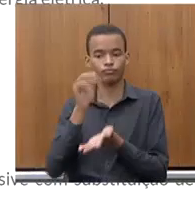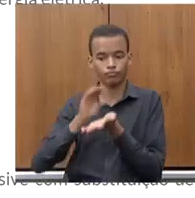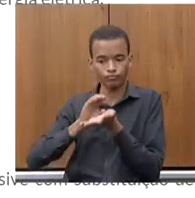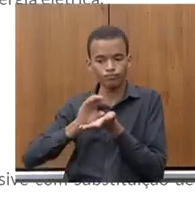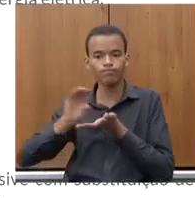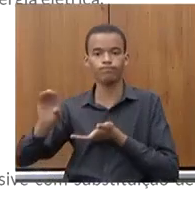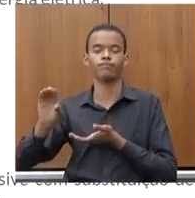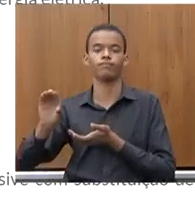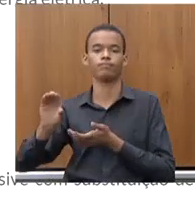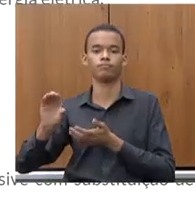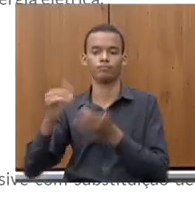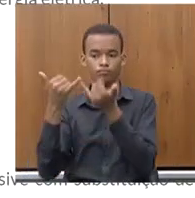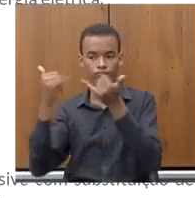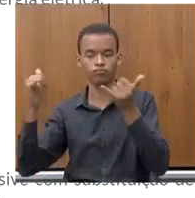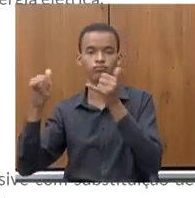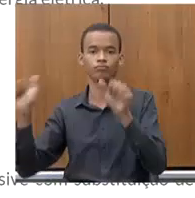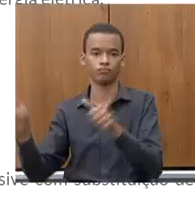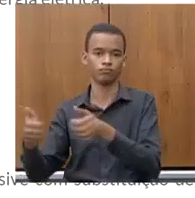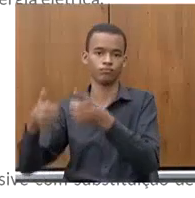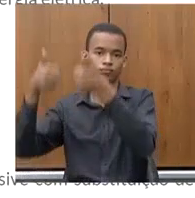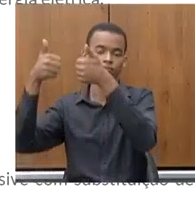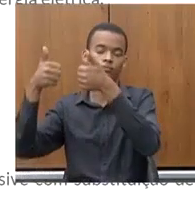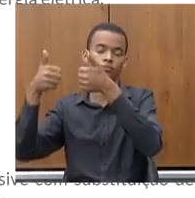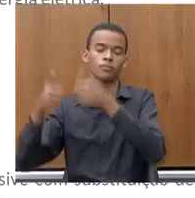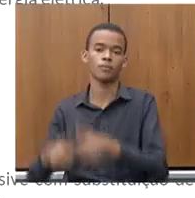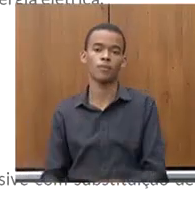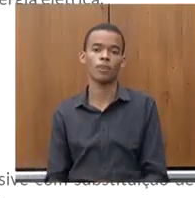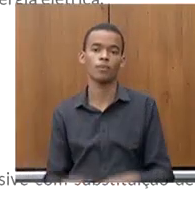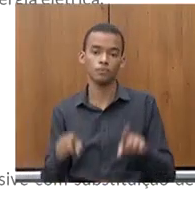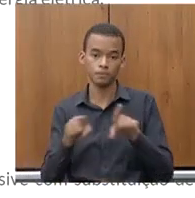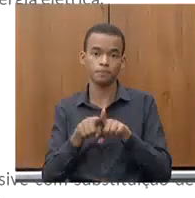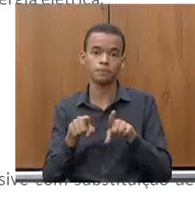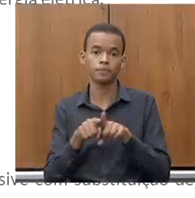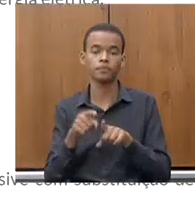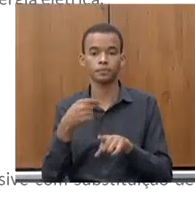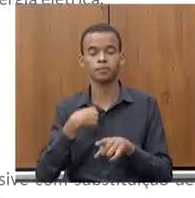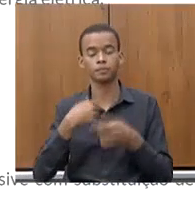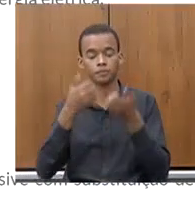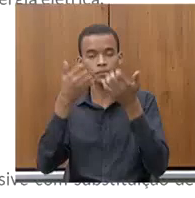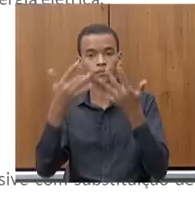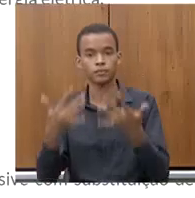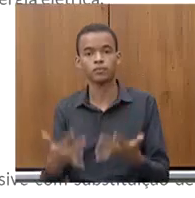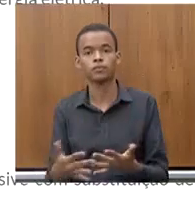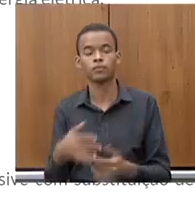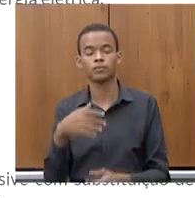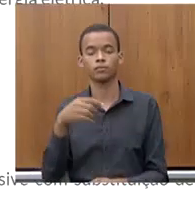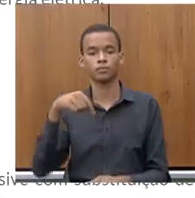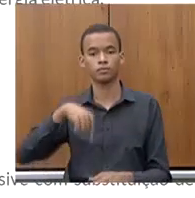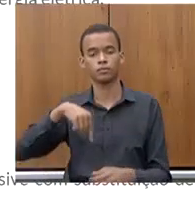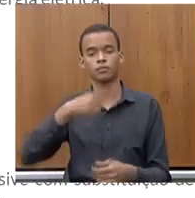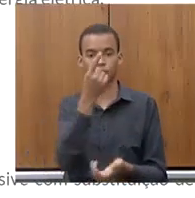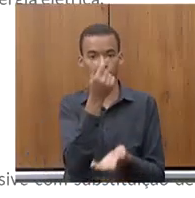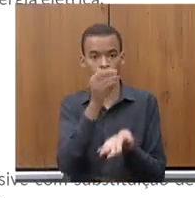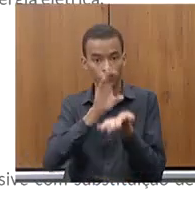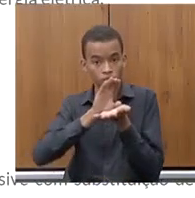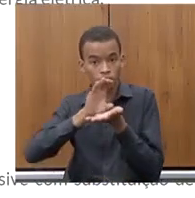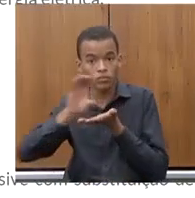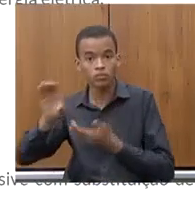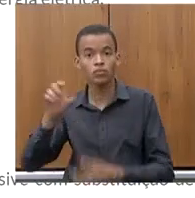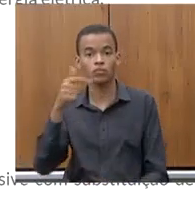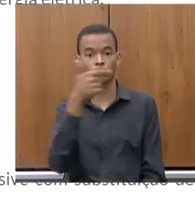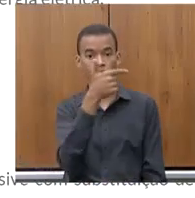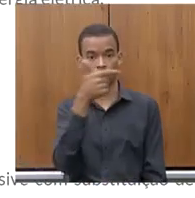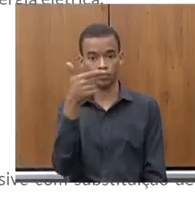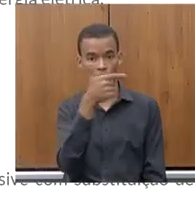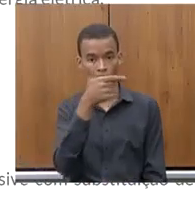Posso adiantar que esse investimento de 22,5 bilhões já está sendo